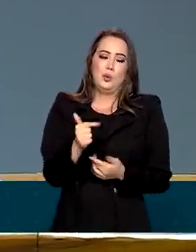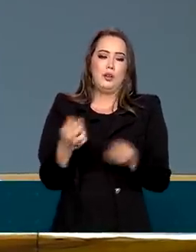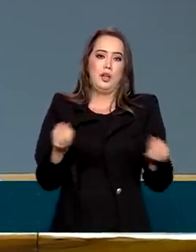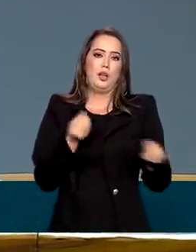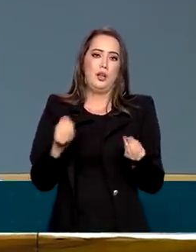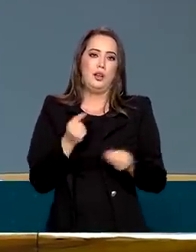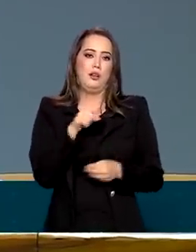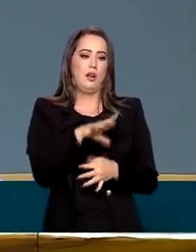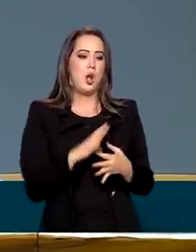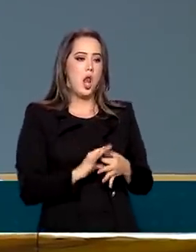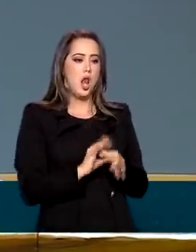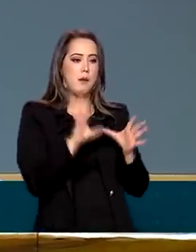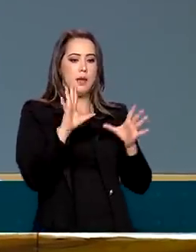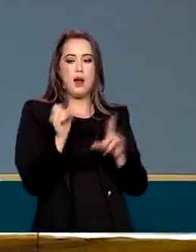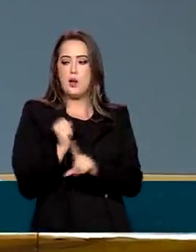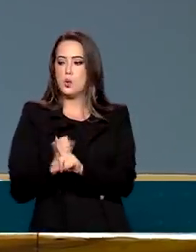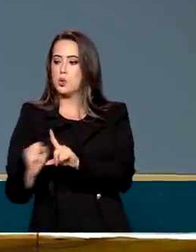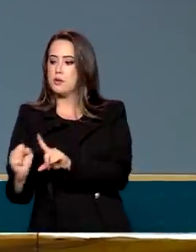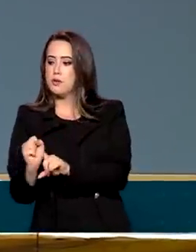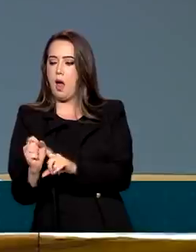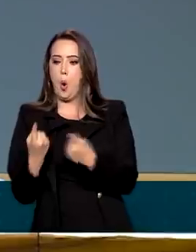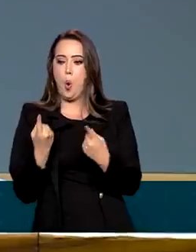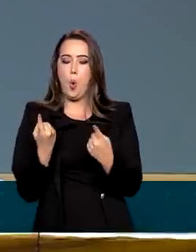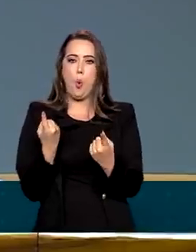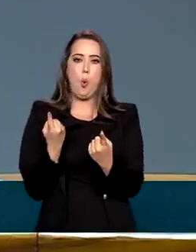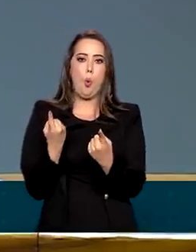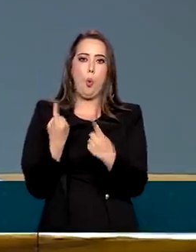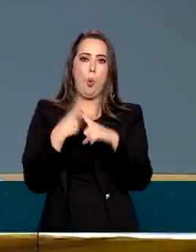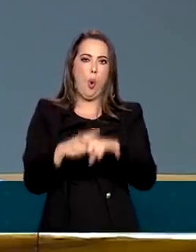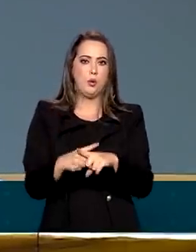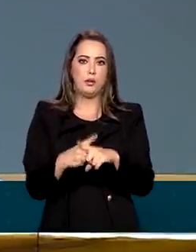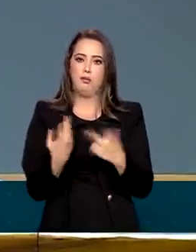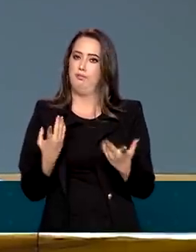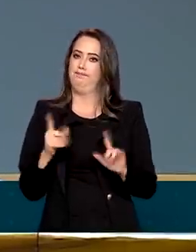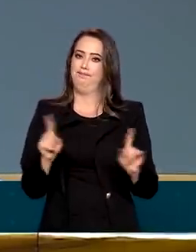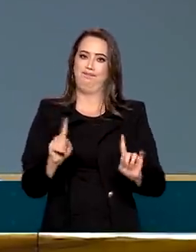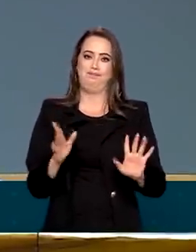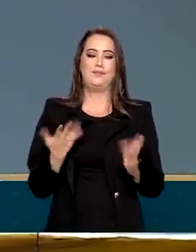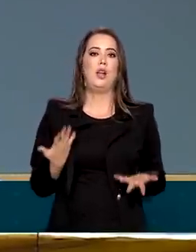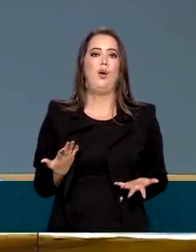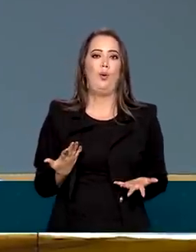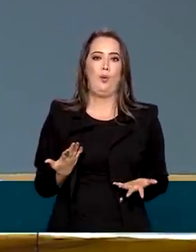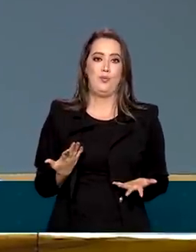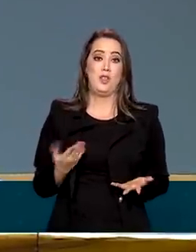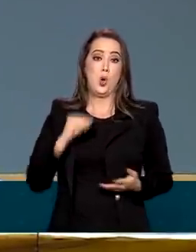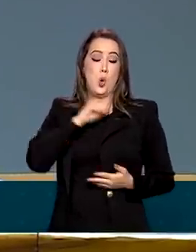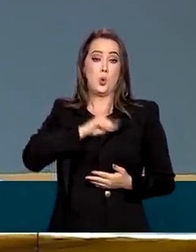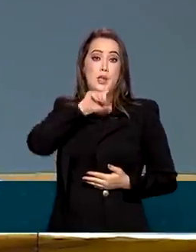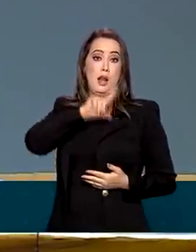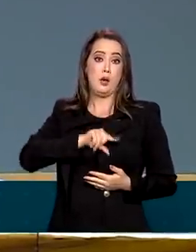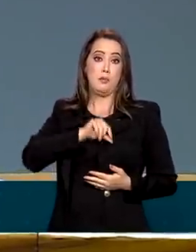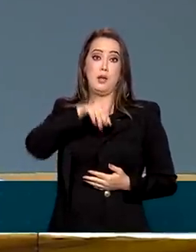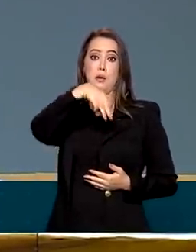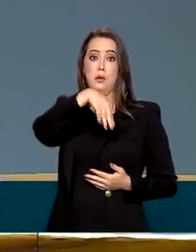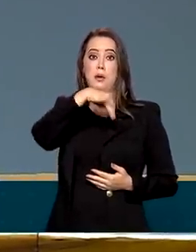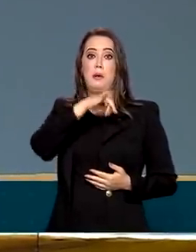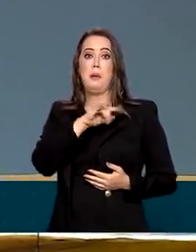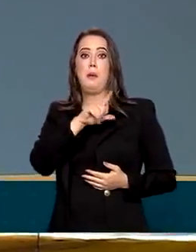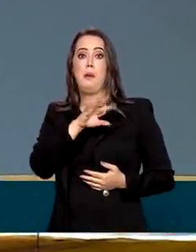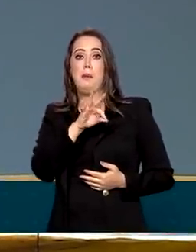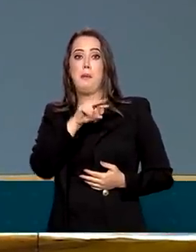entre o liberal e o social. Quem inventou a renda mínima foi o Milton Friedman. Quem trouxe para o Brasil